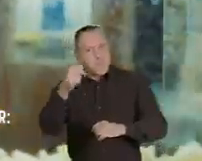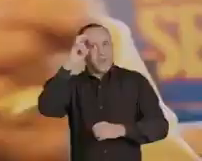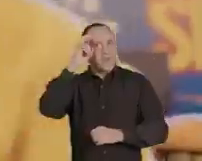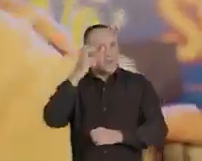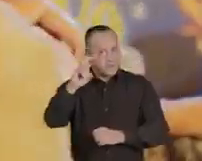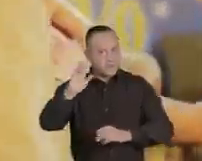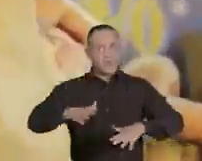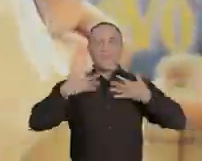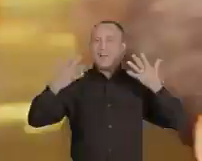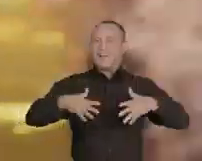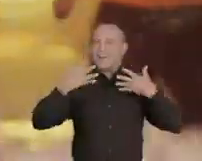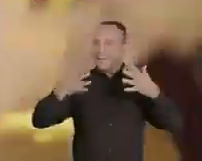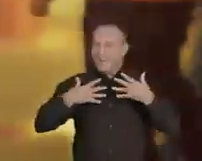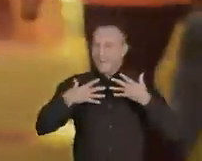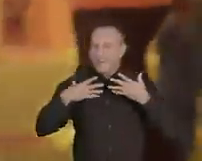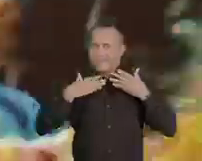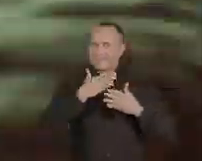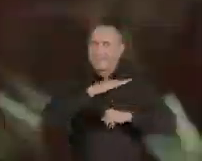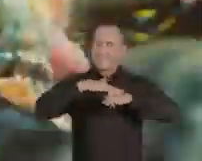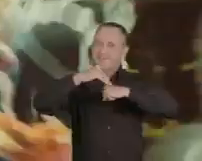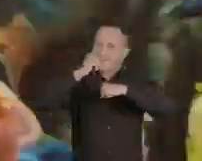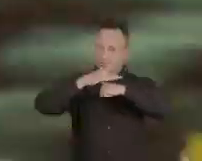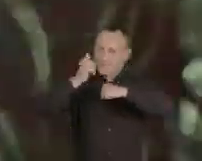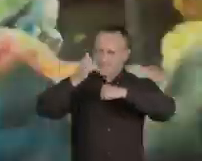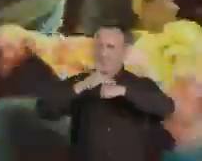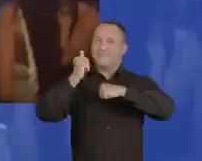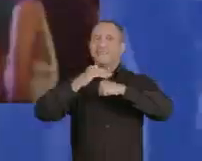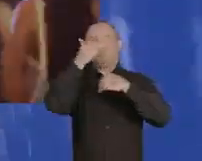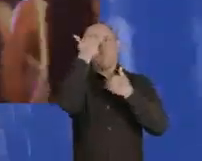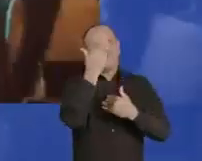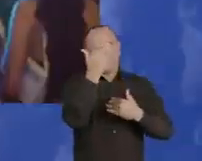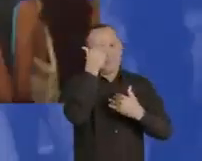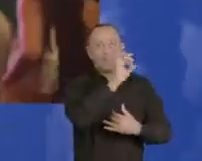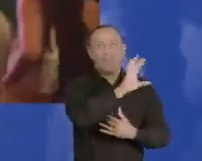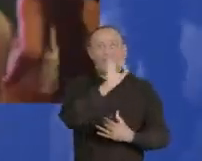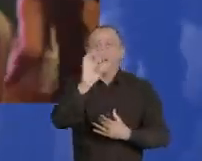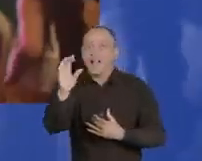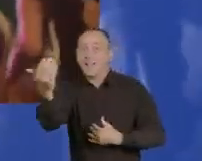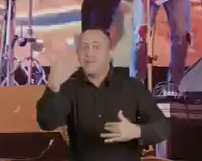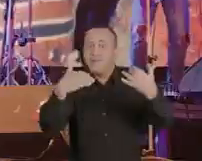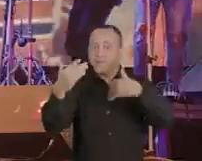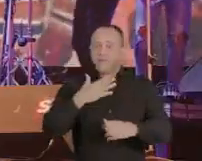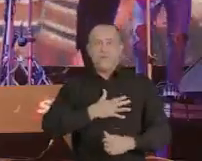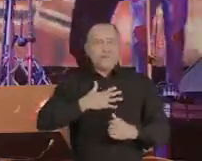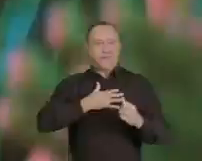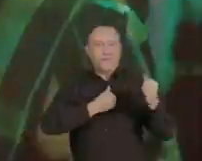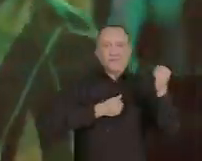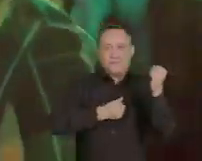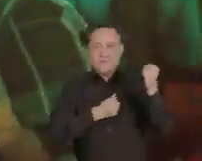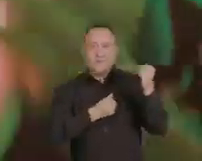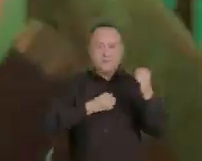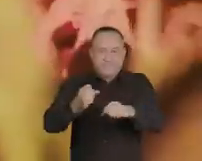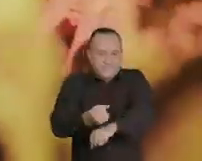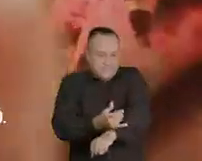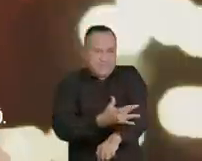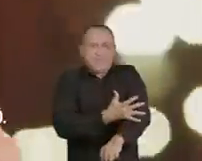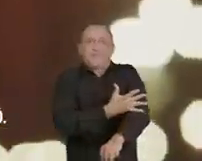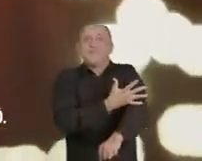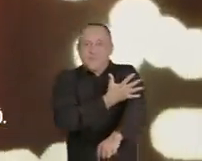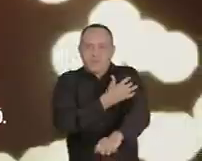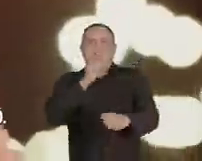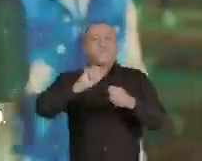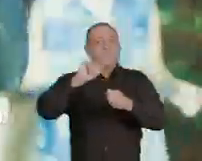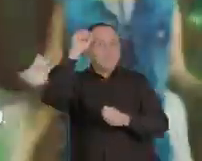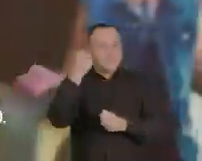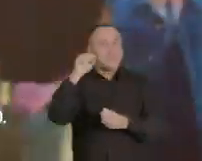melhor. Nossa cultura, alegria e hospitalidade. E nosso muito obrigado a cada um que curtiu, dançou, se